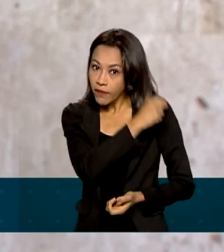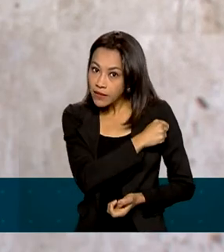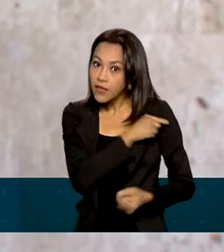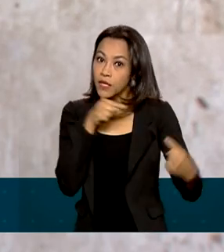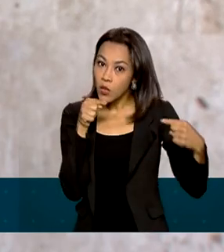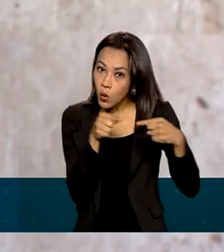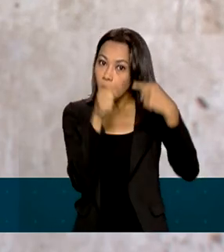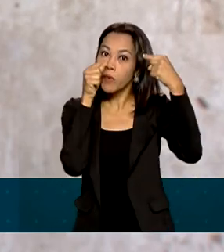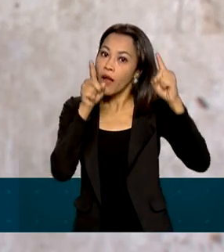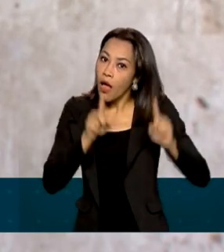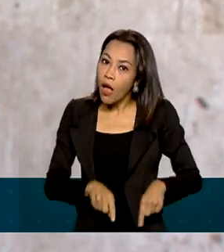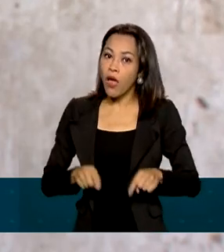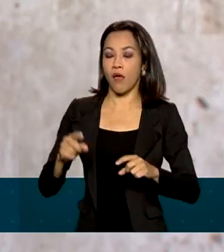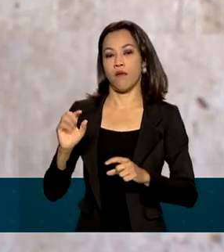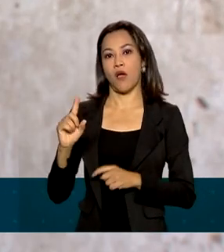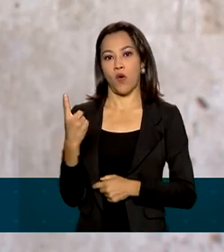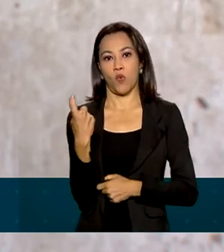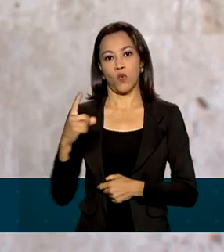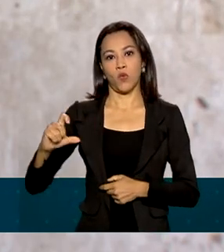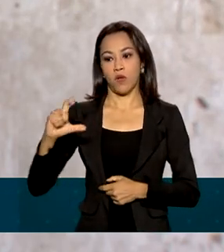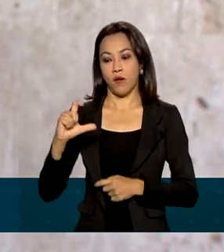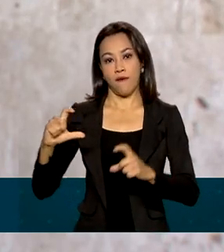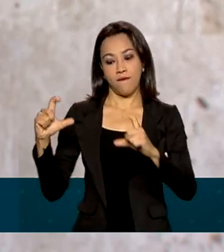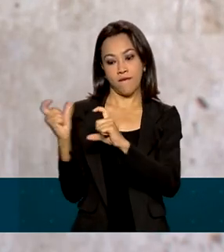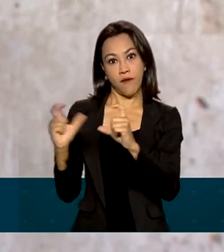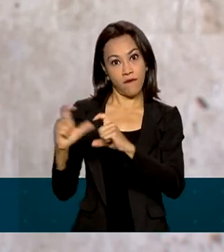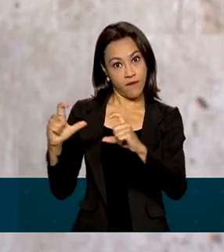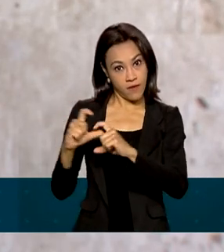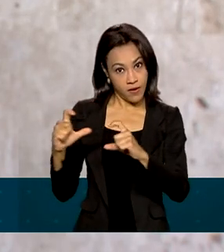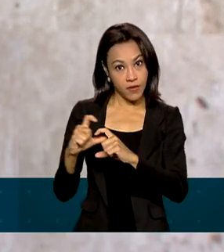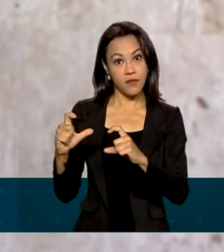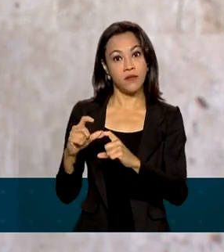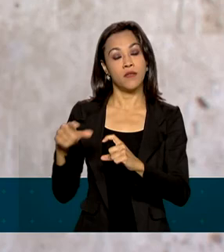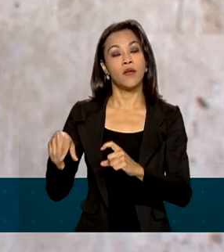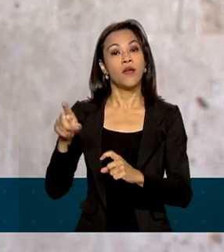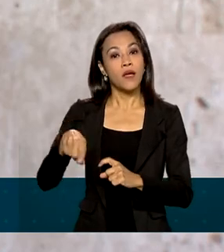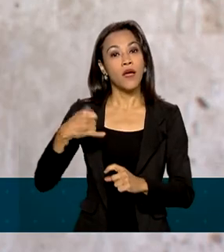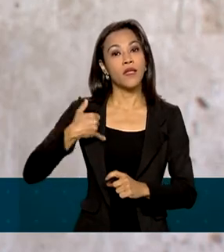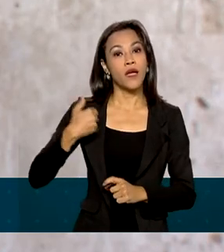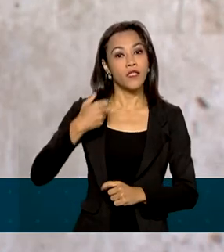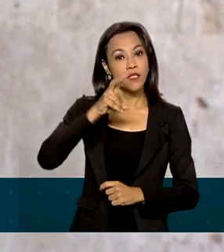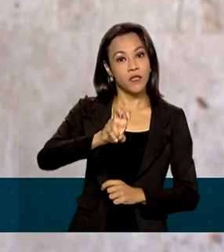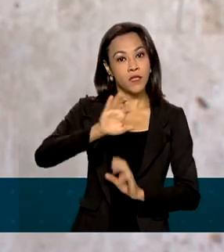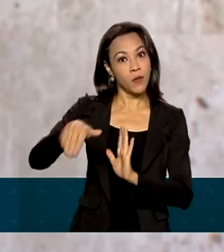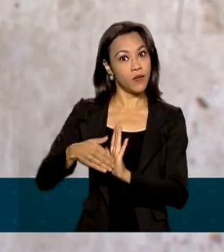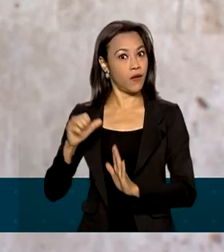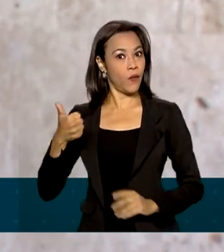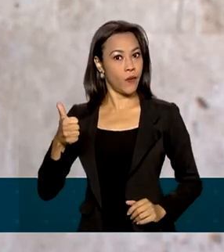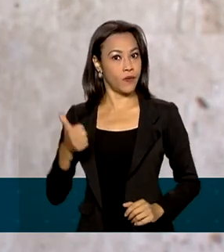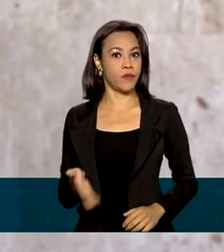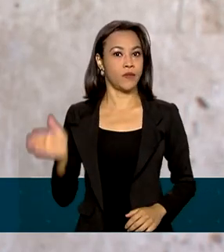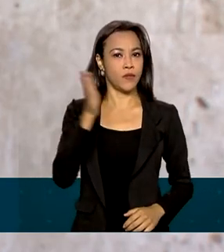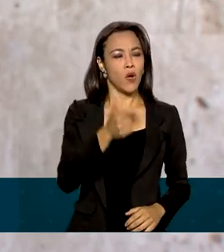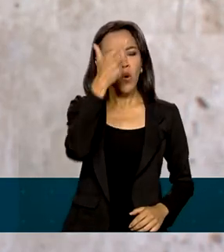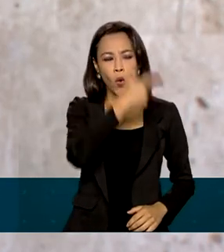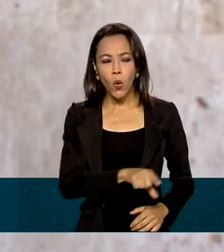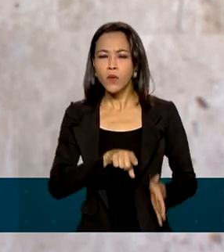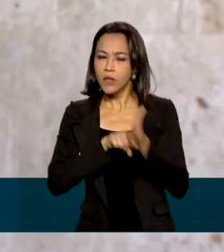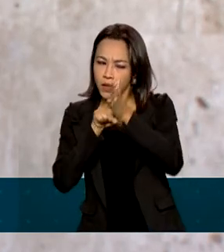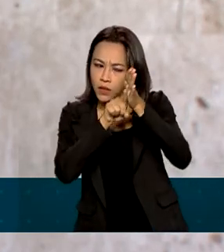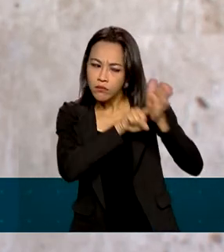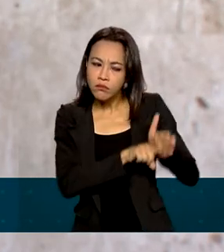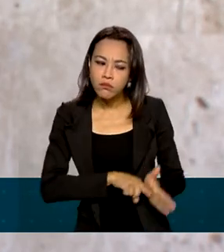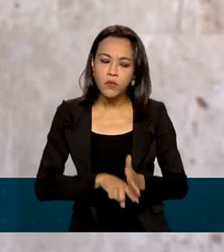é a vacina da Pfizer, que é autorizada pra crianças entre 5 e 11 anos. Um outro ponto que também está sendo investigado